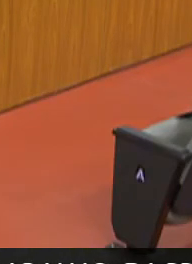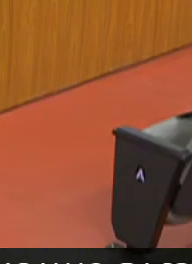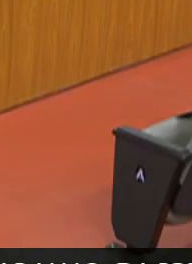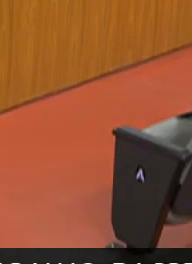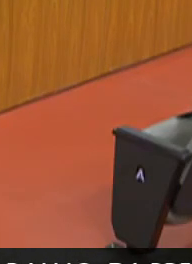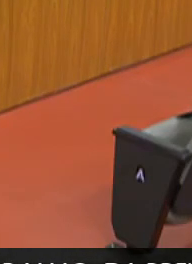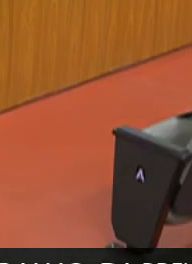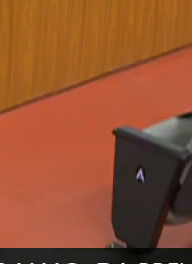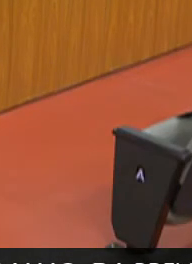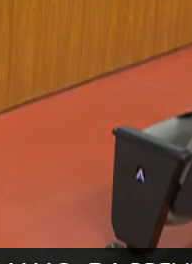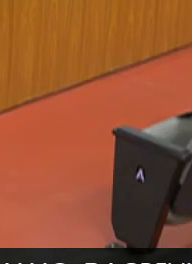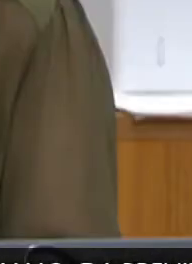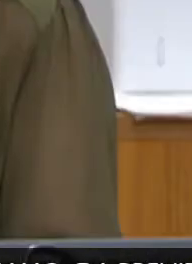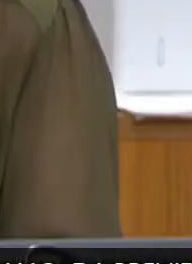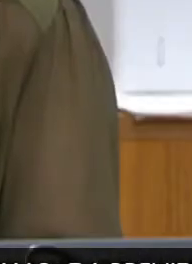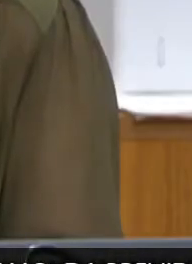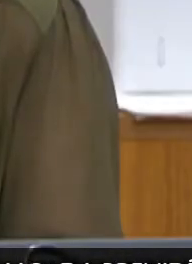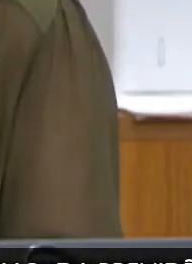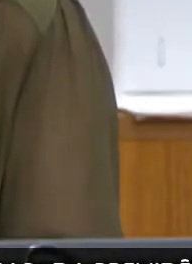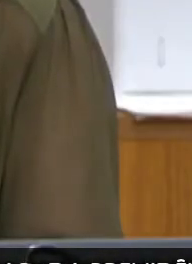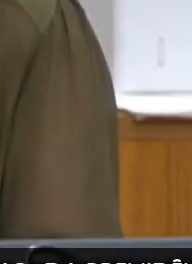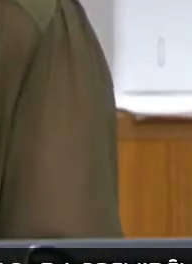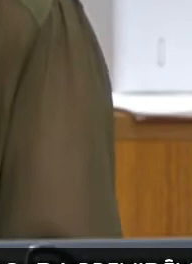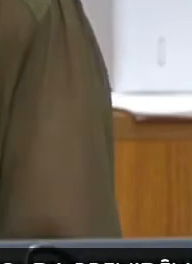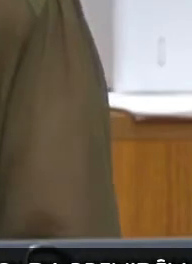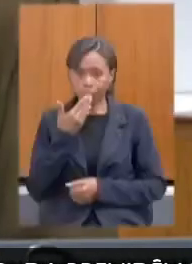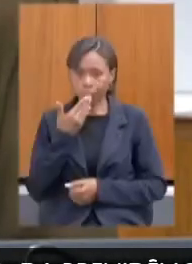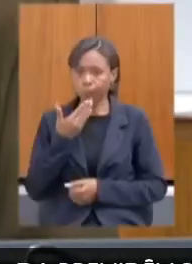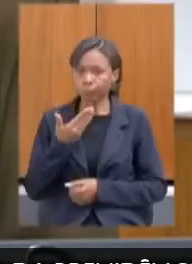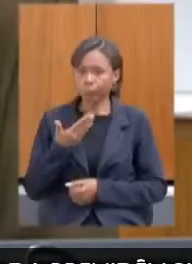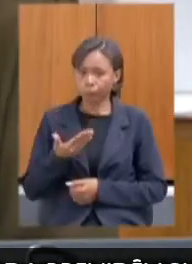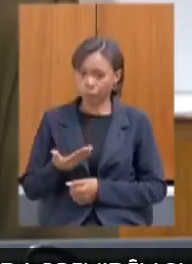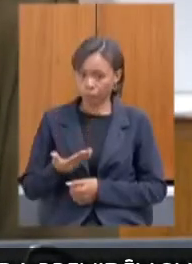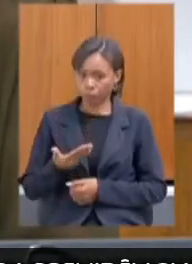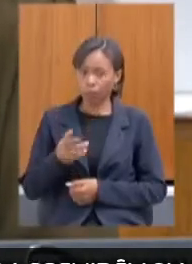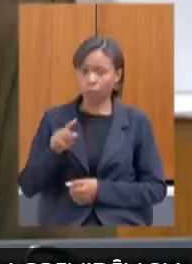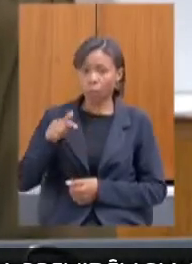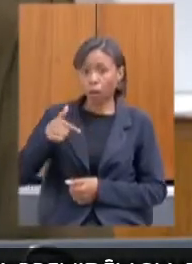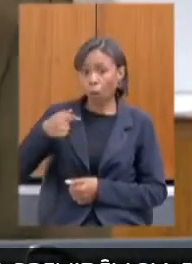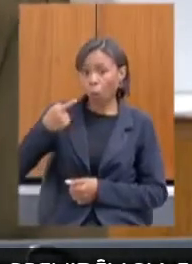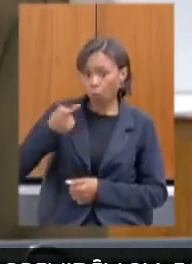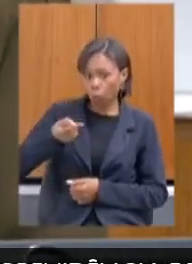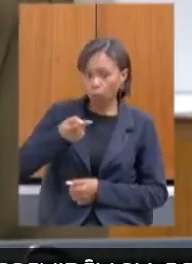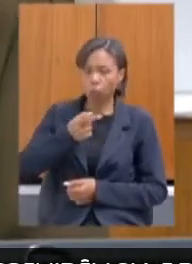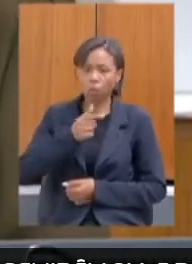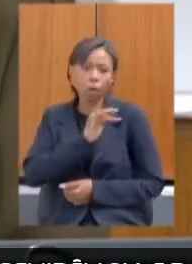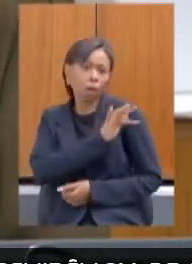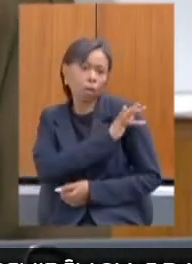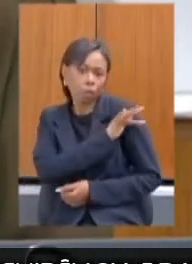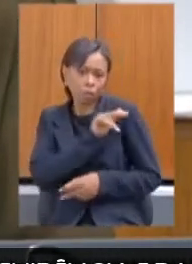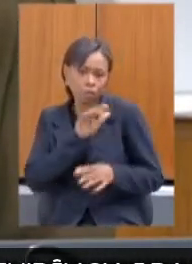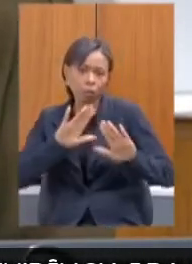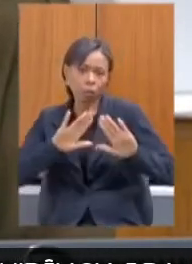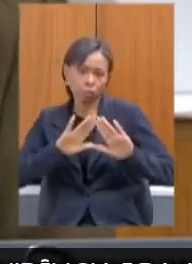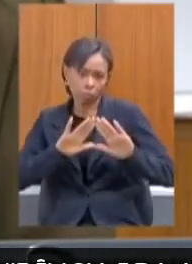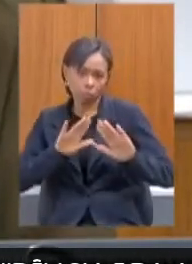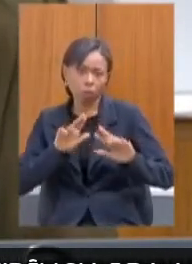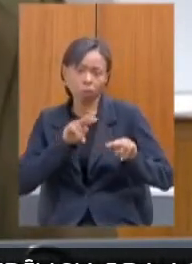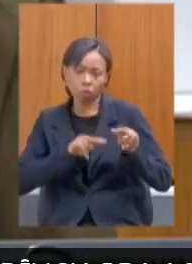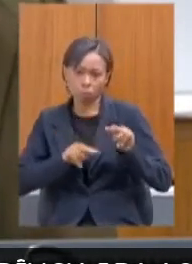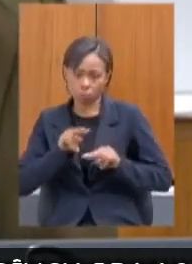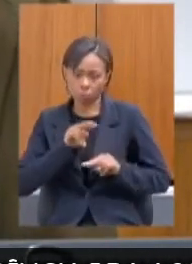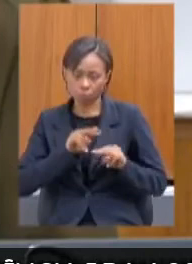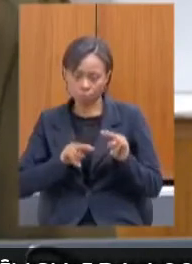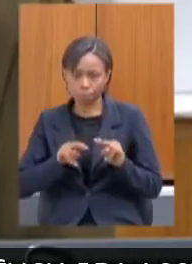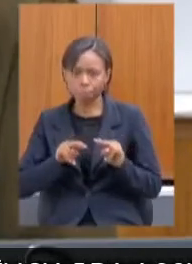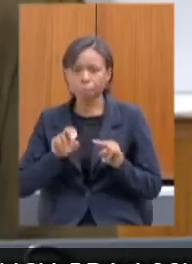Mas eu gostaria de fazer aqui uma solicitação. Na próxima Assembleia Fiscaliza, que a CEDES tivesse um tratamento